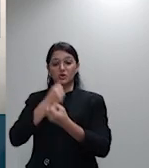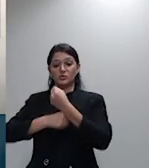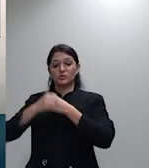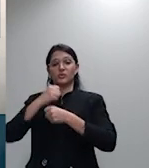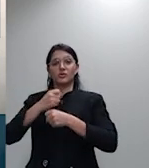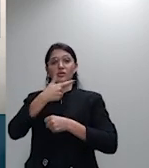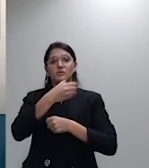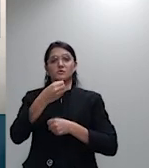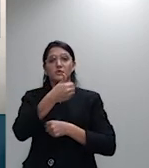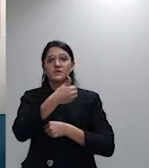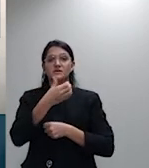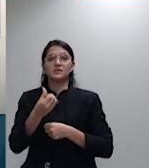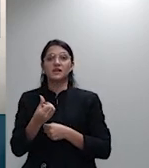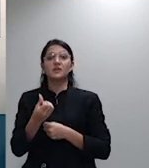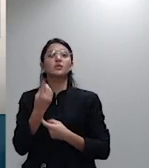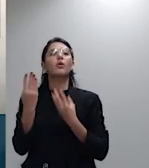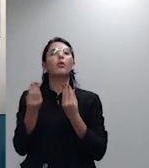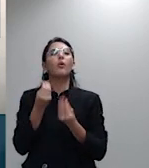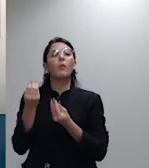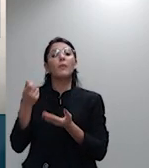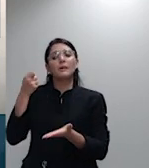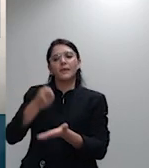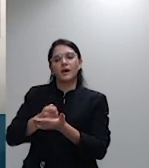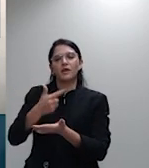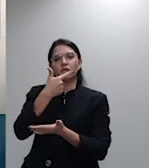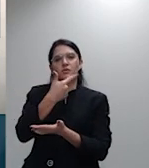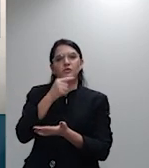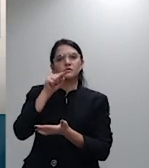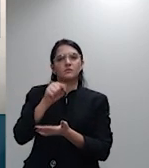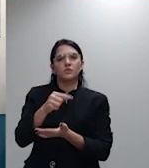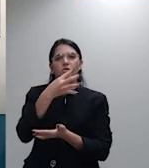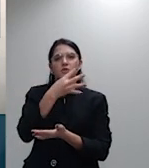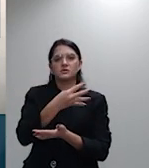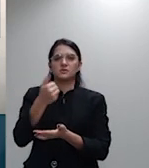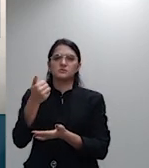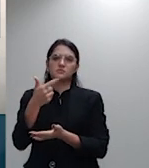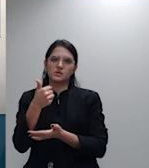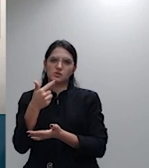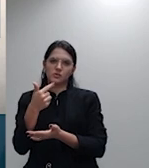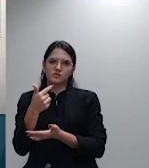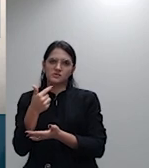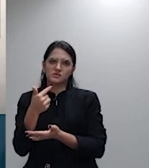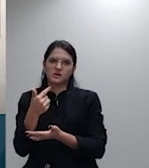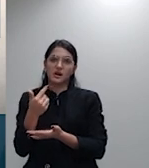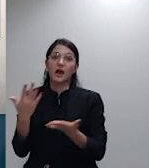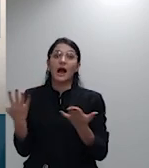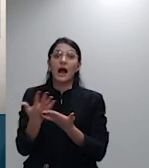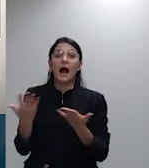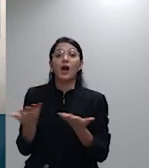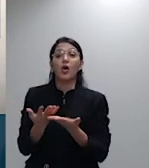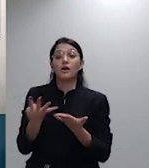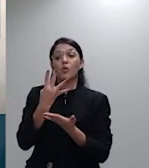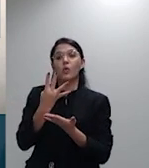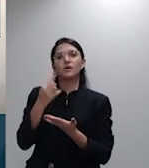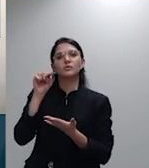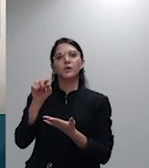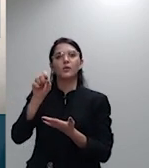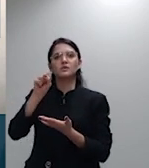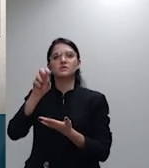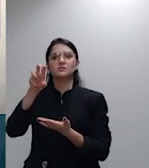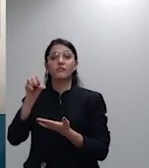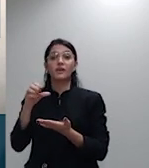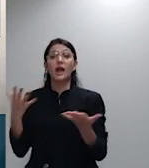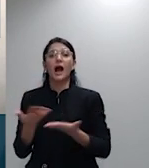a gente estava questionando que ia ser cobrado 4.990 já estava em 8 mil reais esse ano